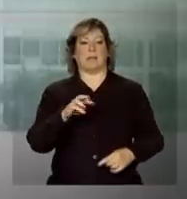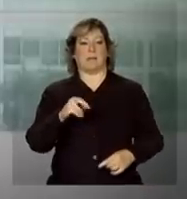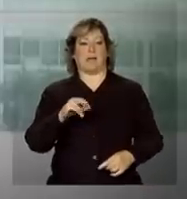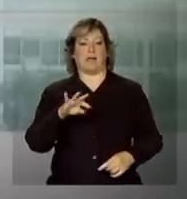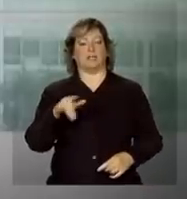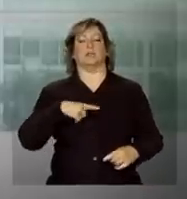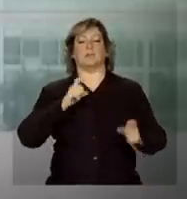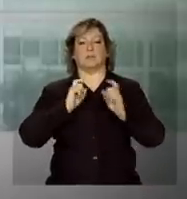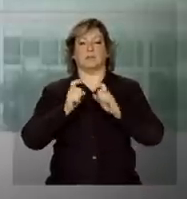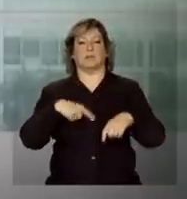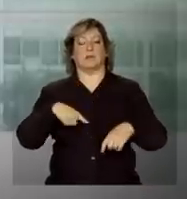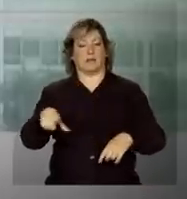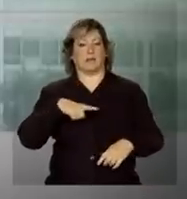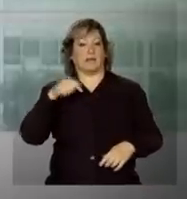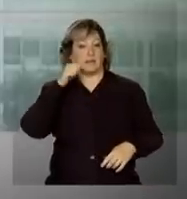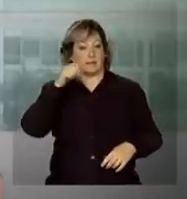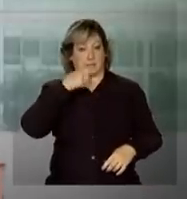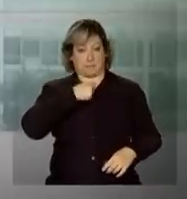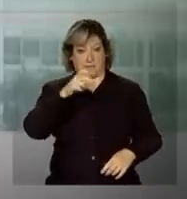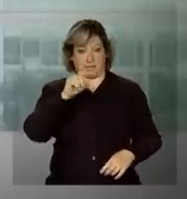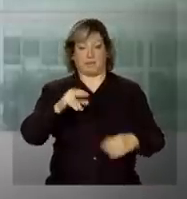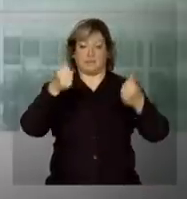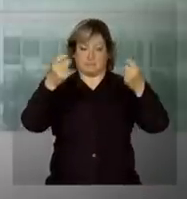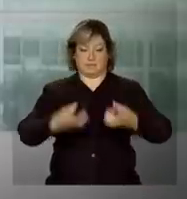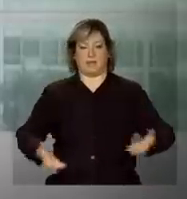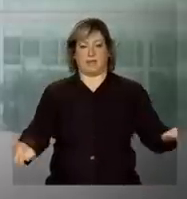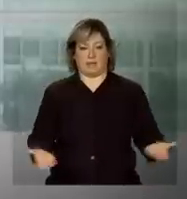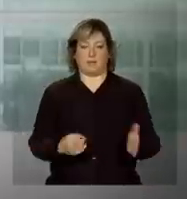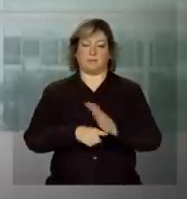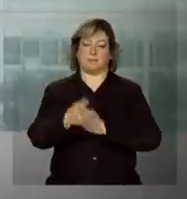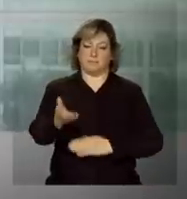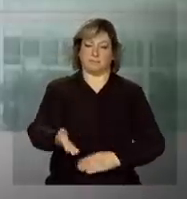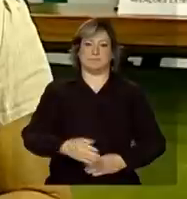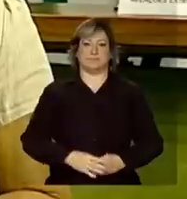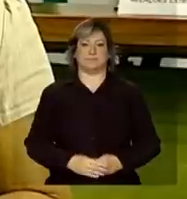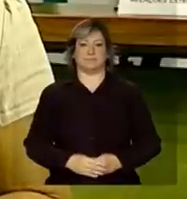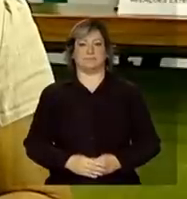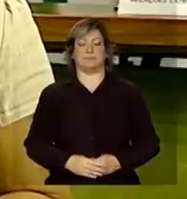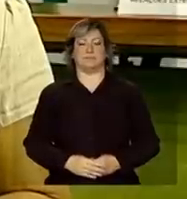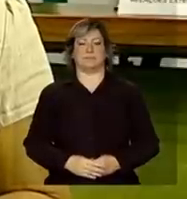debate. repórter Daniela Almeida tem novas informações. Daniela?